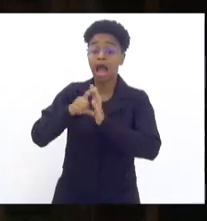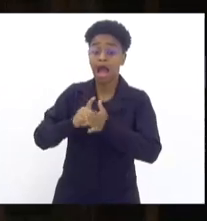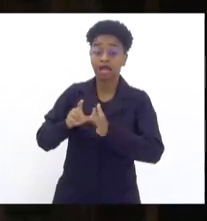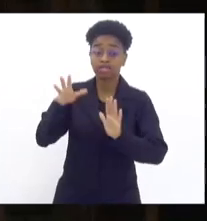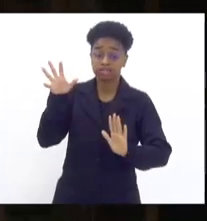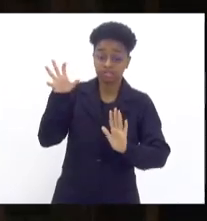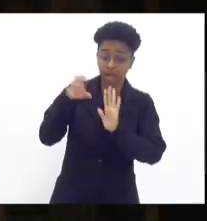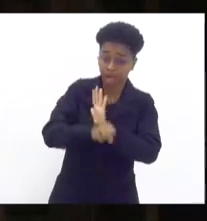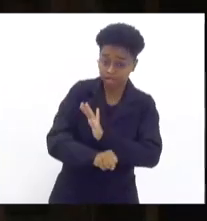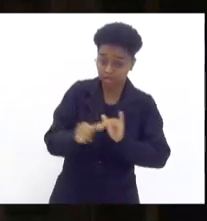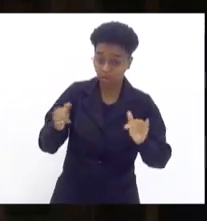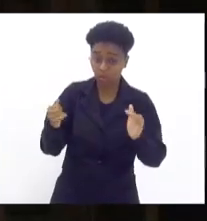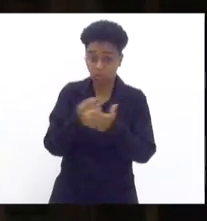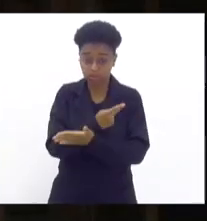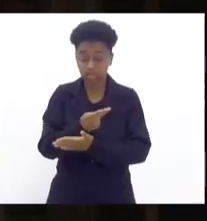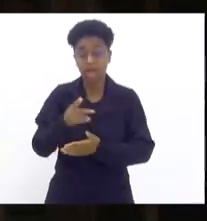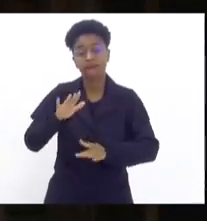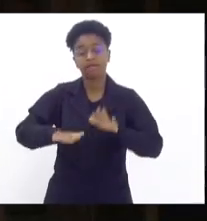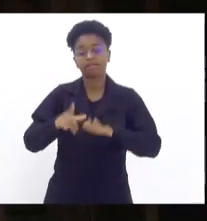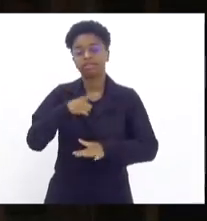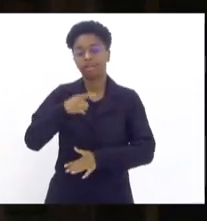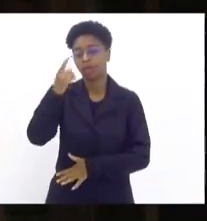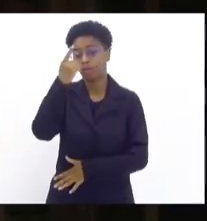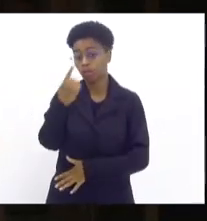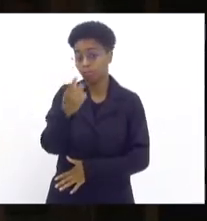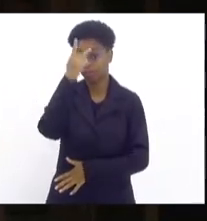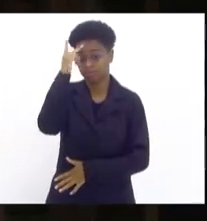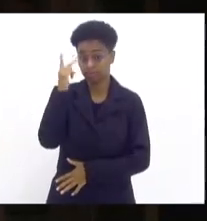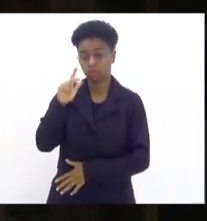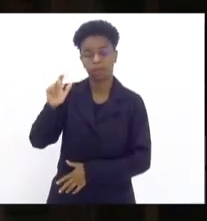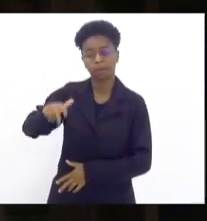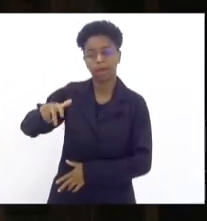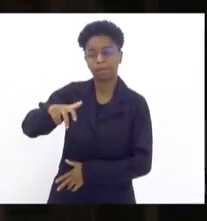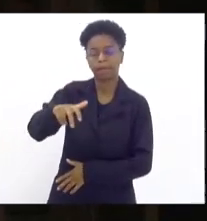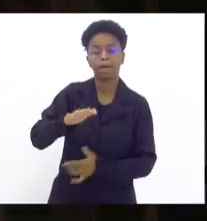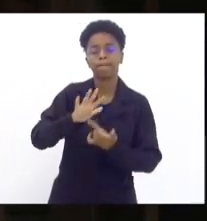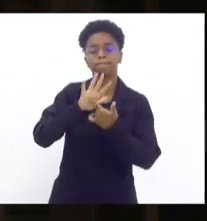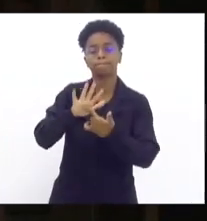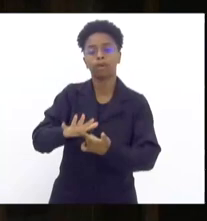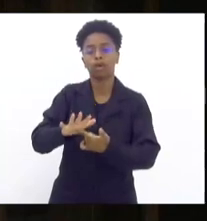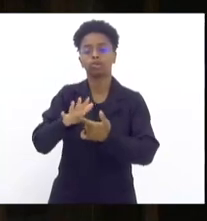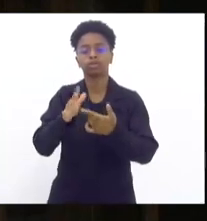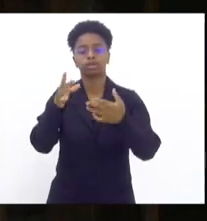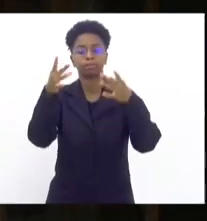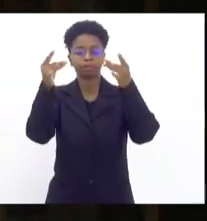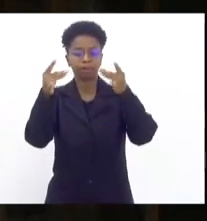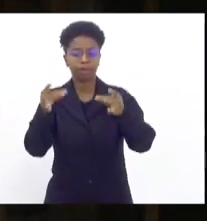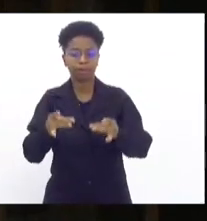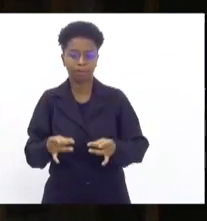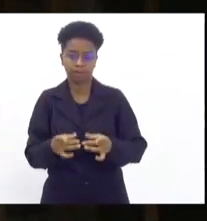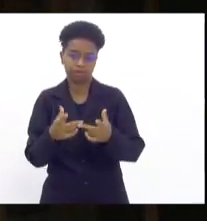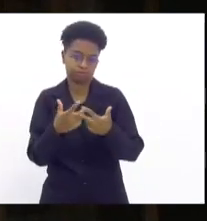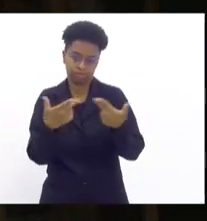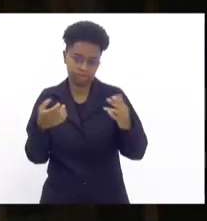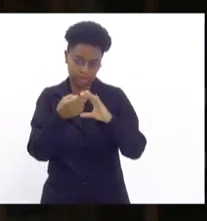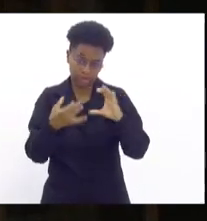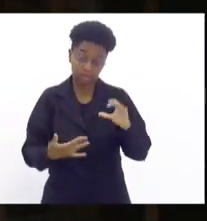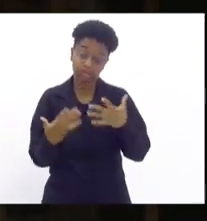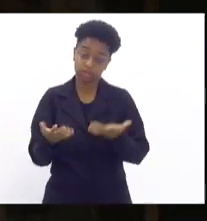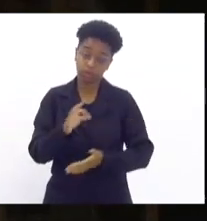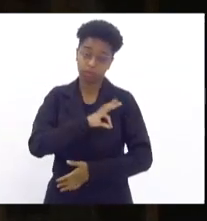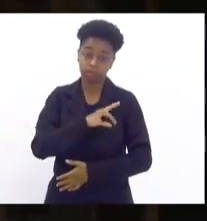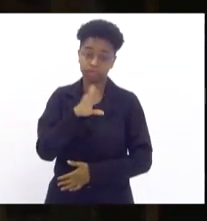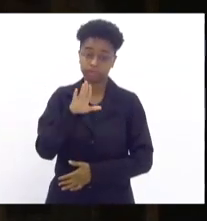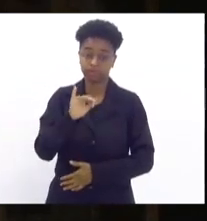realizado, muitas vezes existe uma pessoa que vai antes e vai passando todo o panorama, então, a Polícia Civil, ela